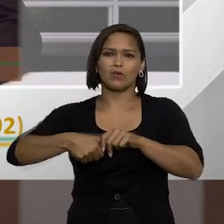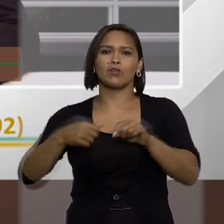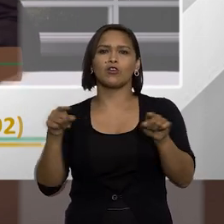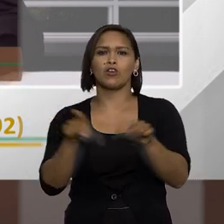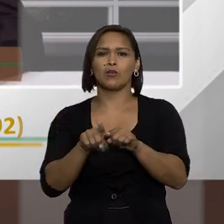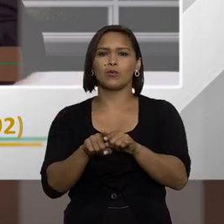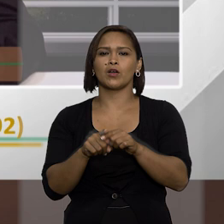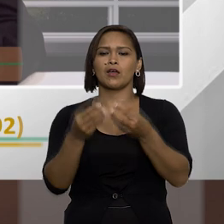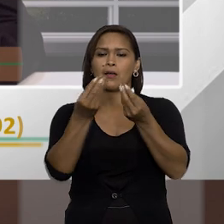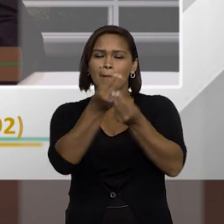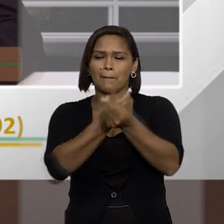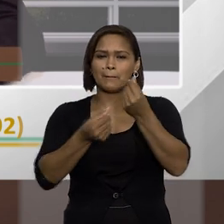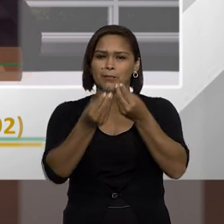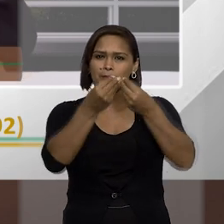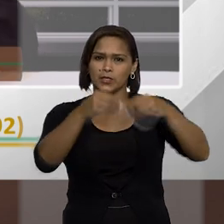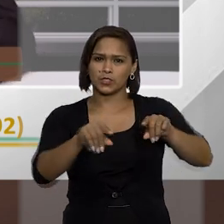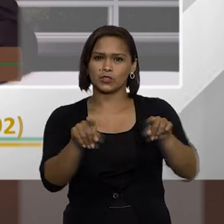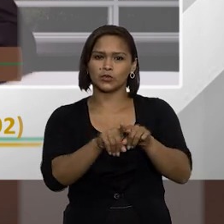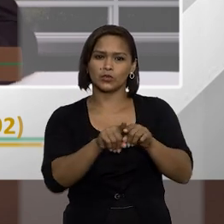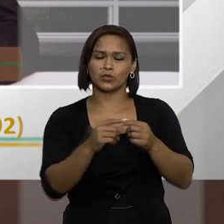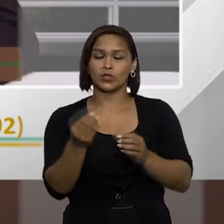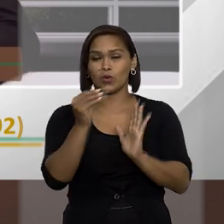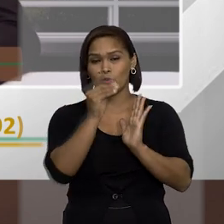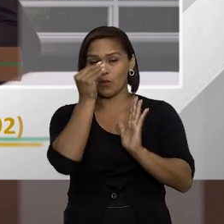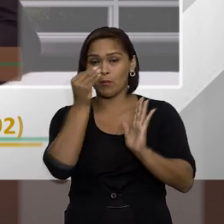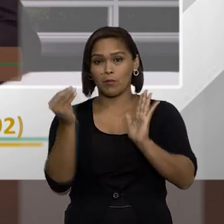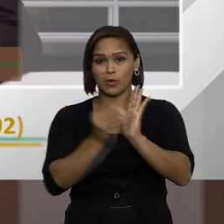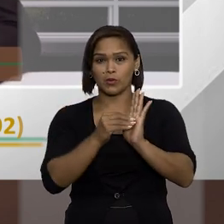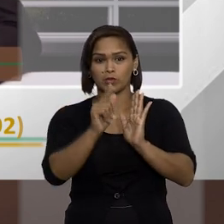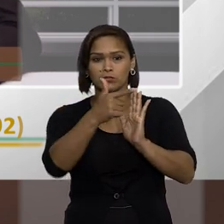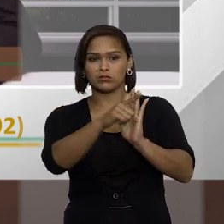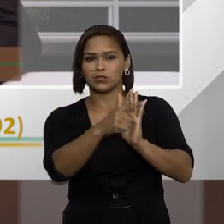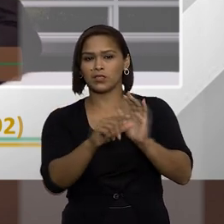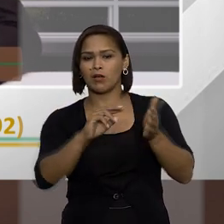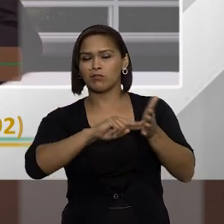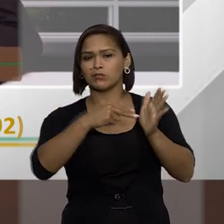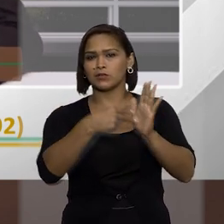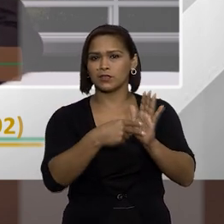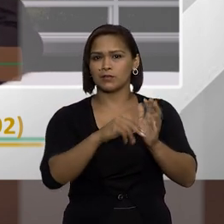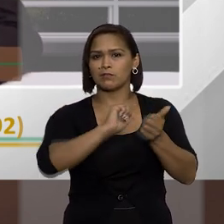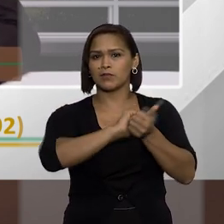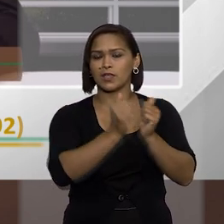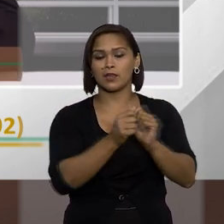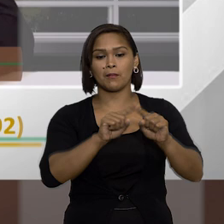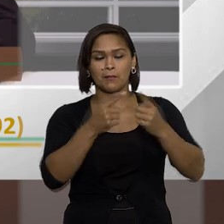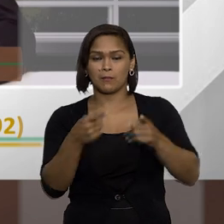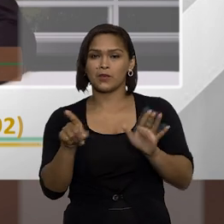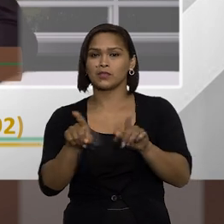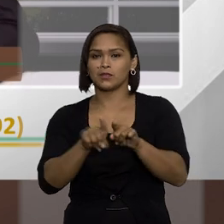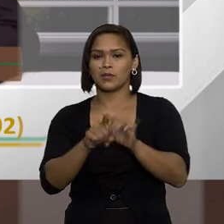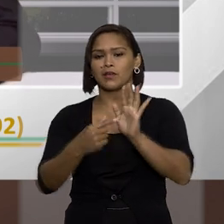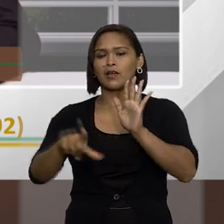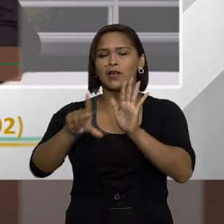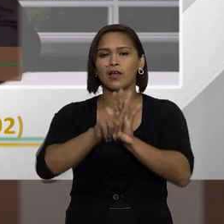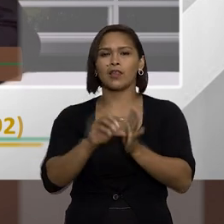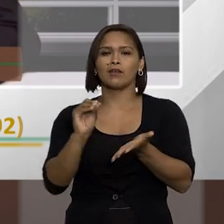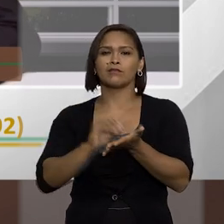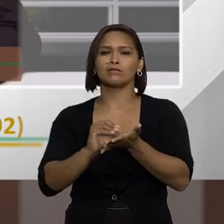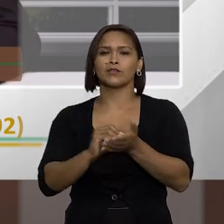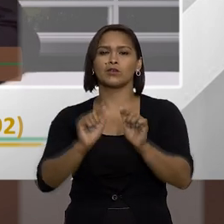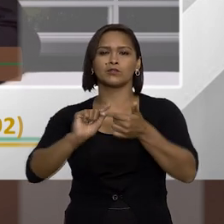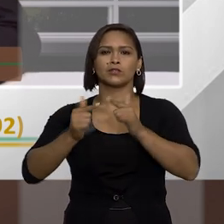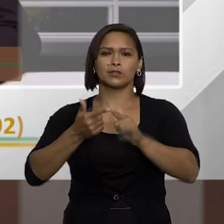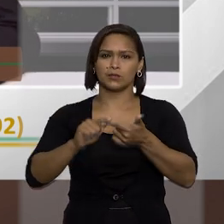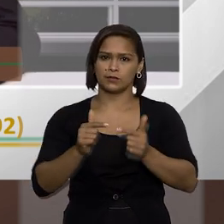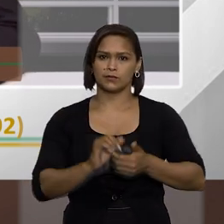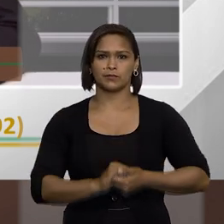talvez até prejuízo erário que embora prejuízo erário culposo muitas vezes não enquadraria mas também é um dos pontos que a lei no momento ela não